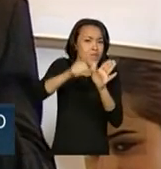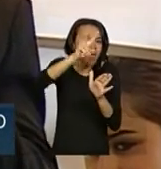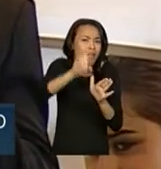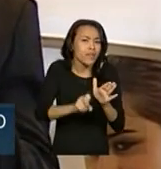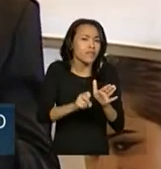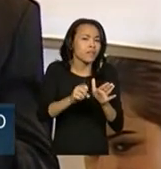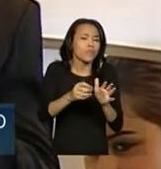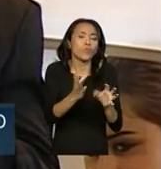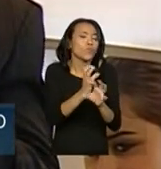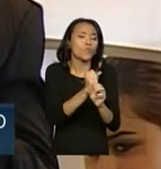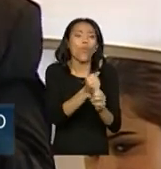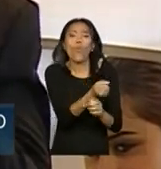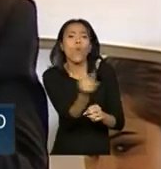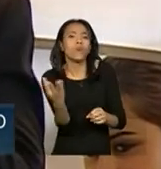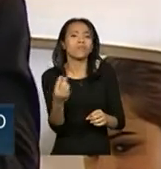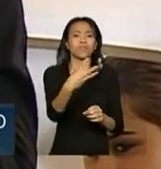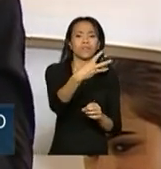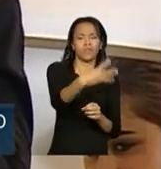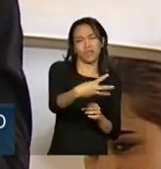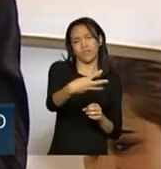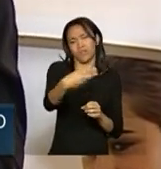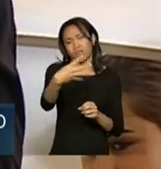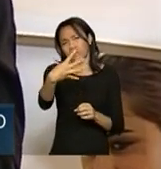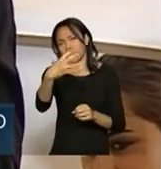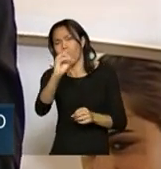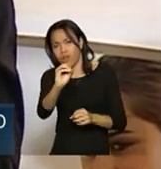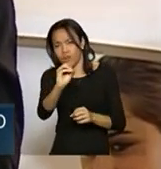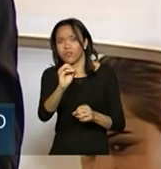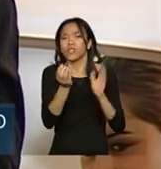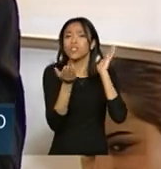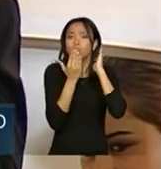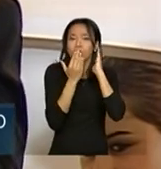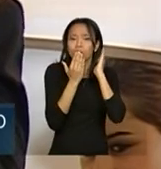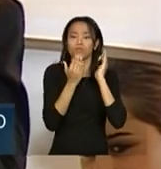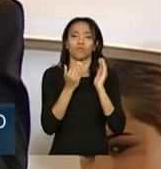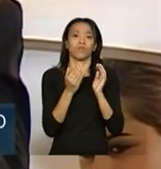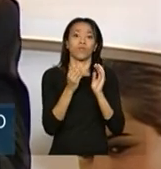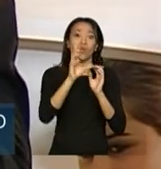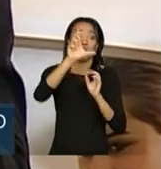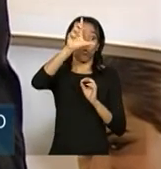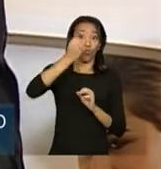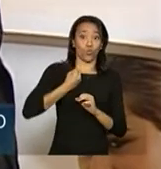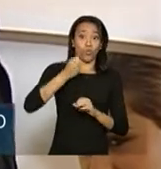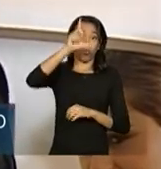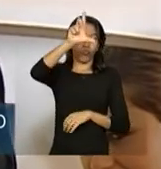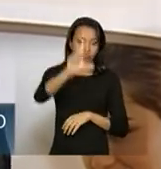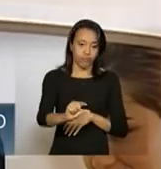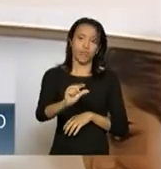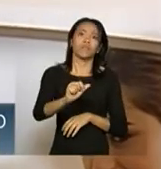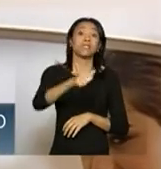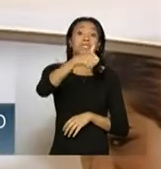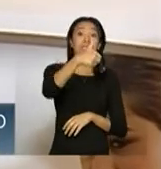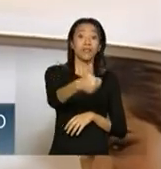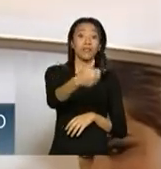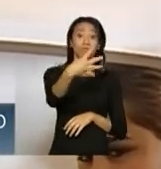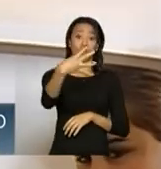cerca de 300, 340 índios. Tinha caído o número para 140,